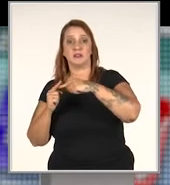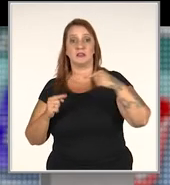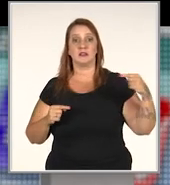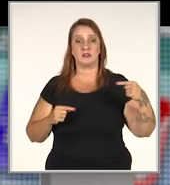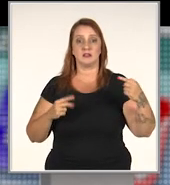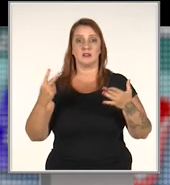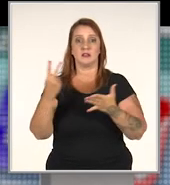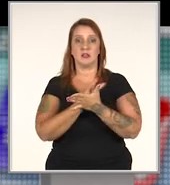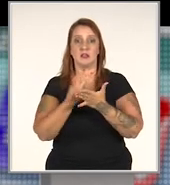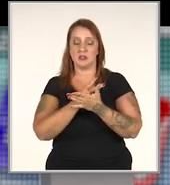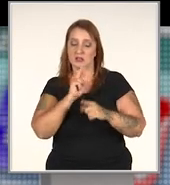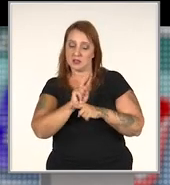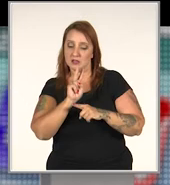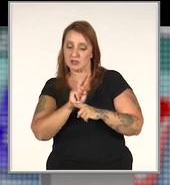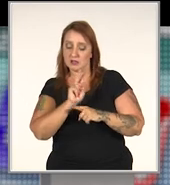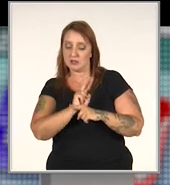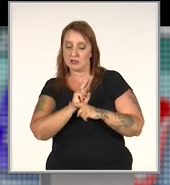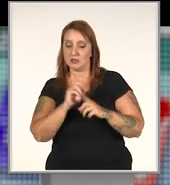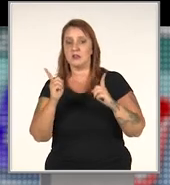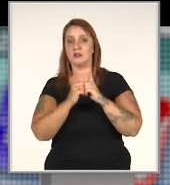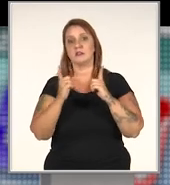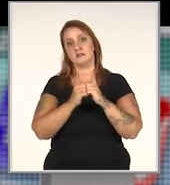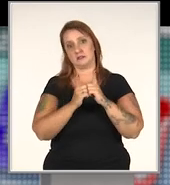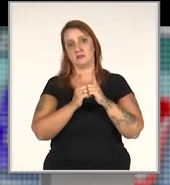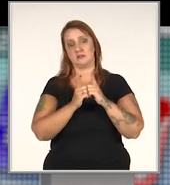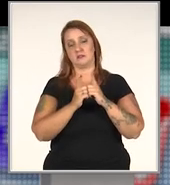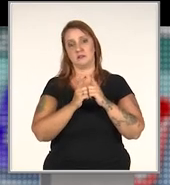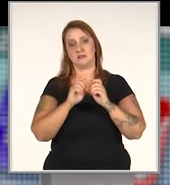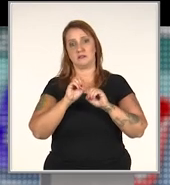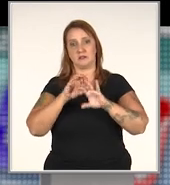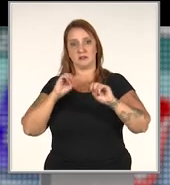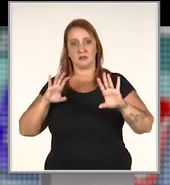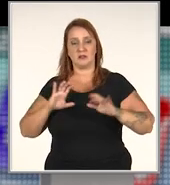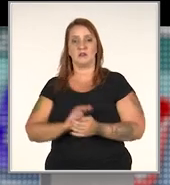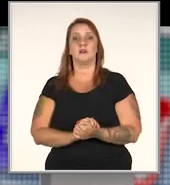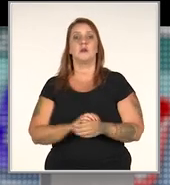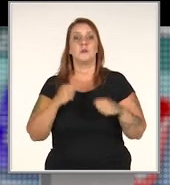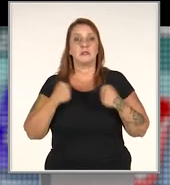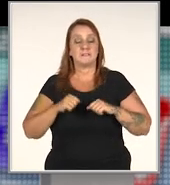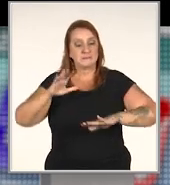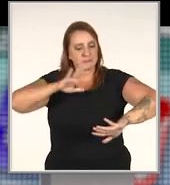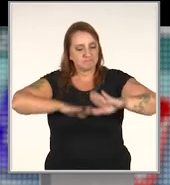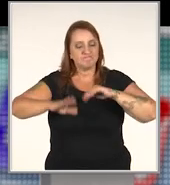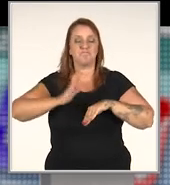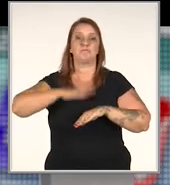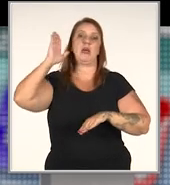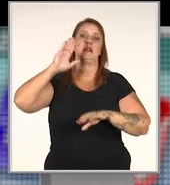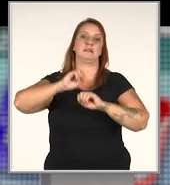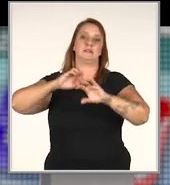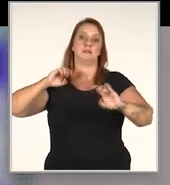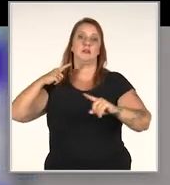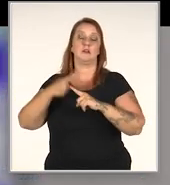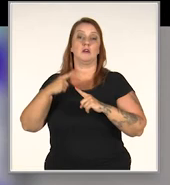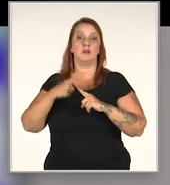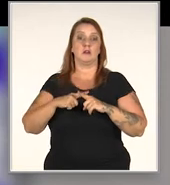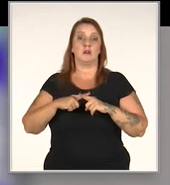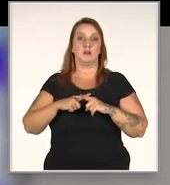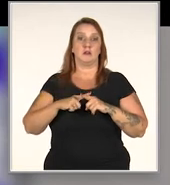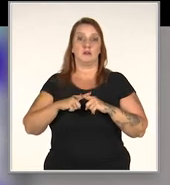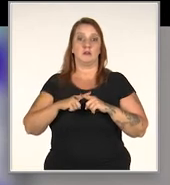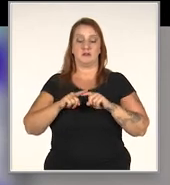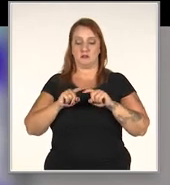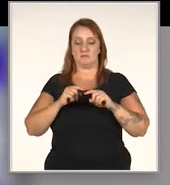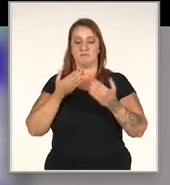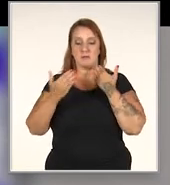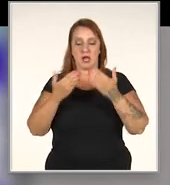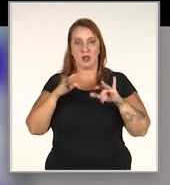e negativo em relação a esse zelo no atendimento que é feito à distância? Olha, à distância tem que se ter mais cuidados ainda, porque pensa só, você